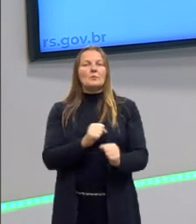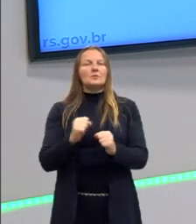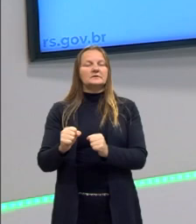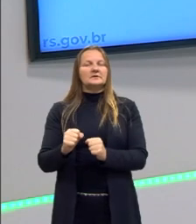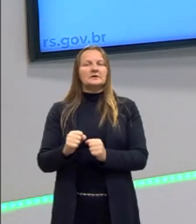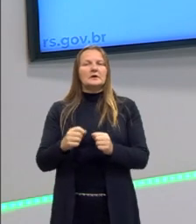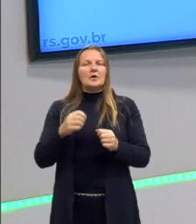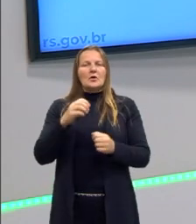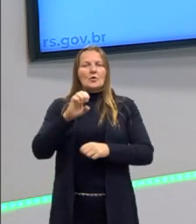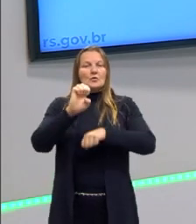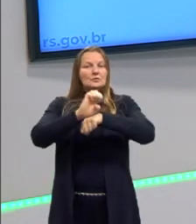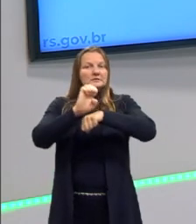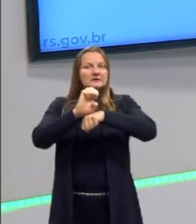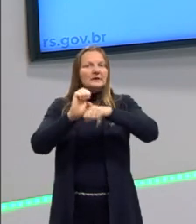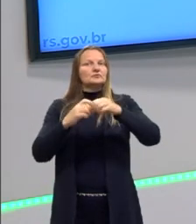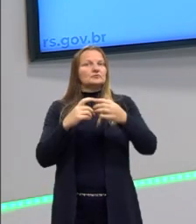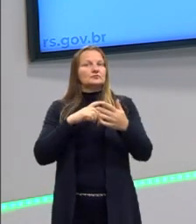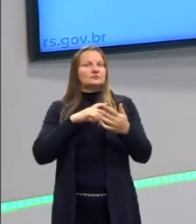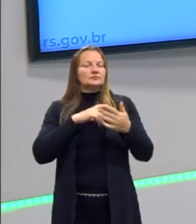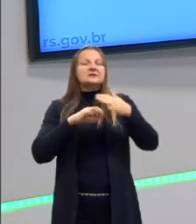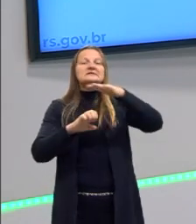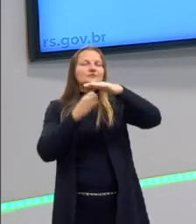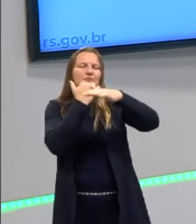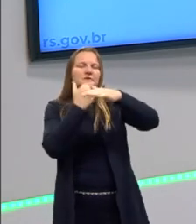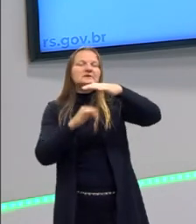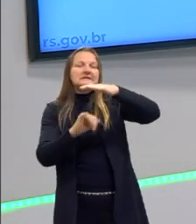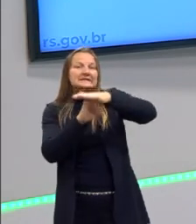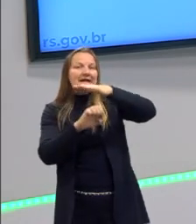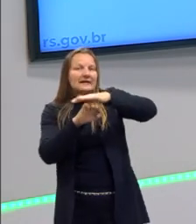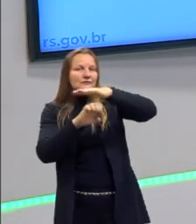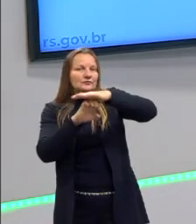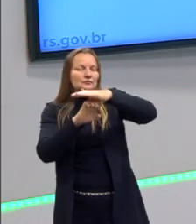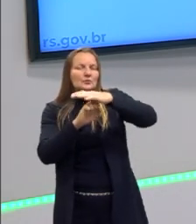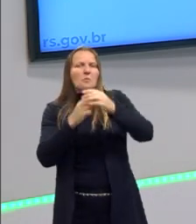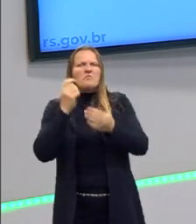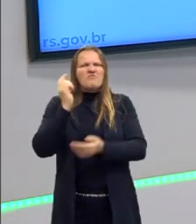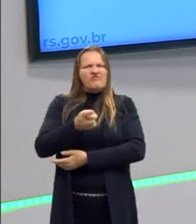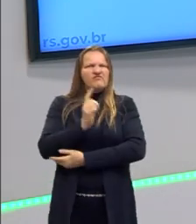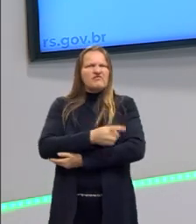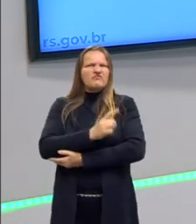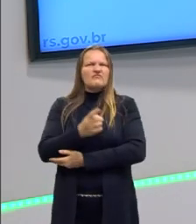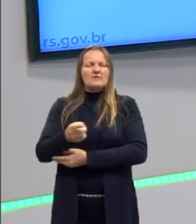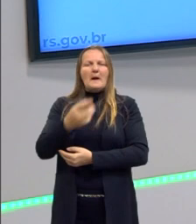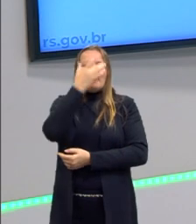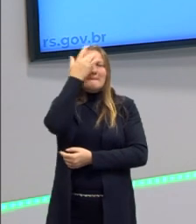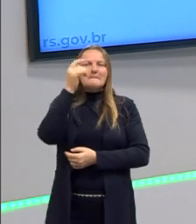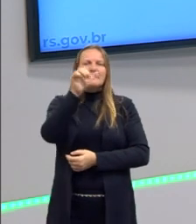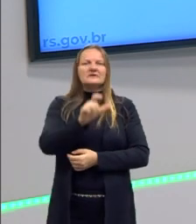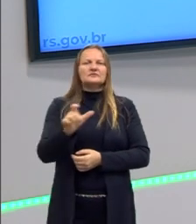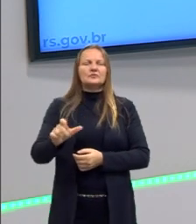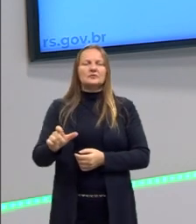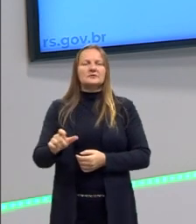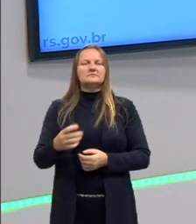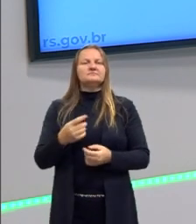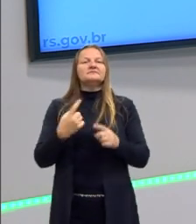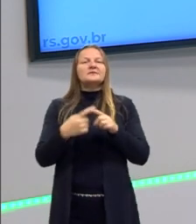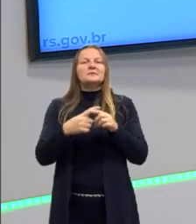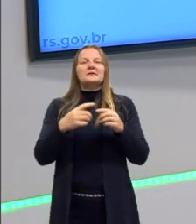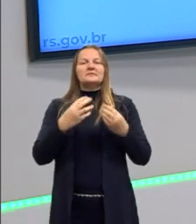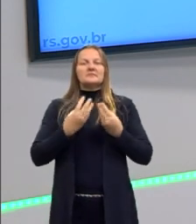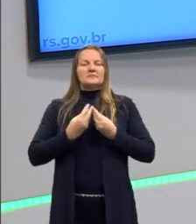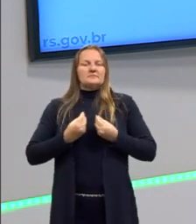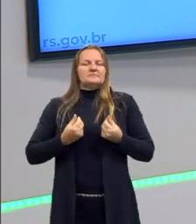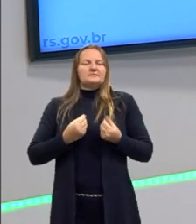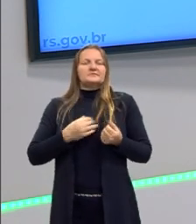de pessoas. E aí, a função do Estado, olha só, a função do Estado é o Estado do bem-estar. Ou seja,